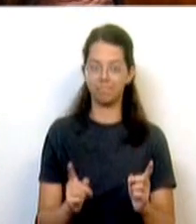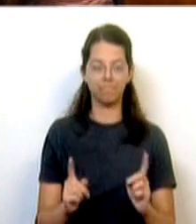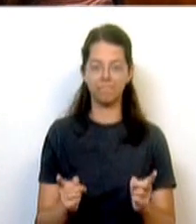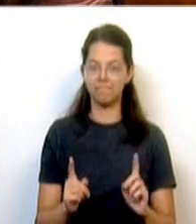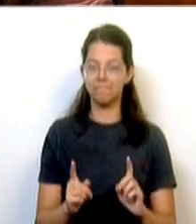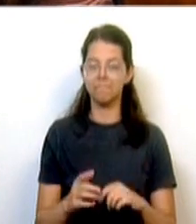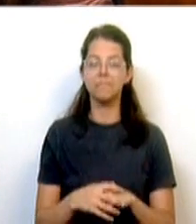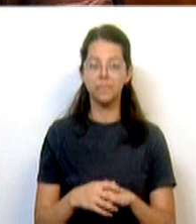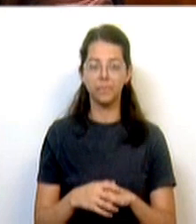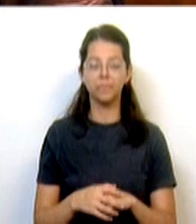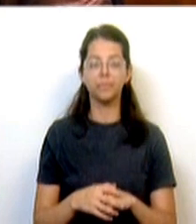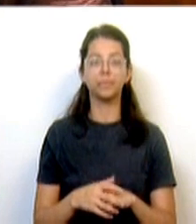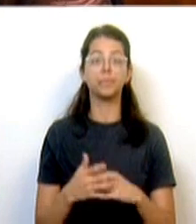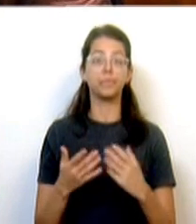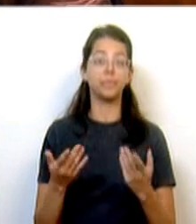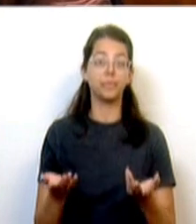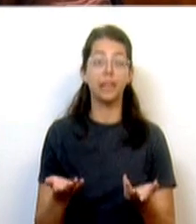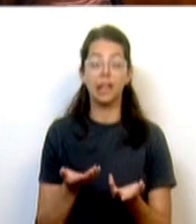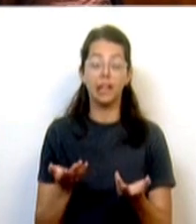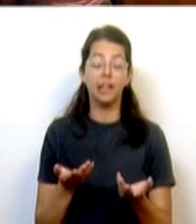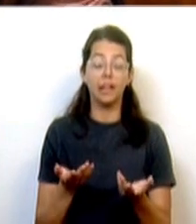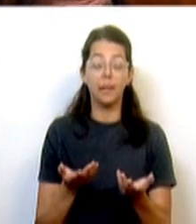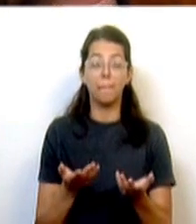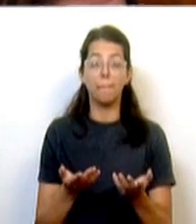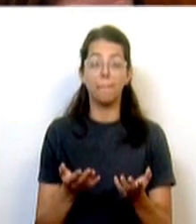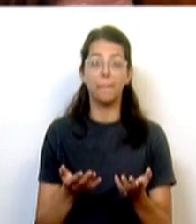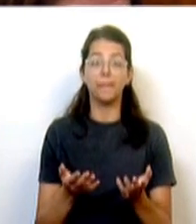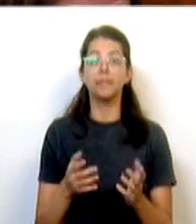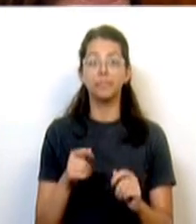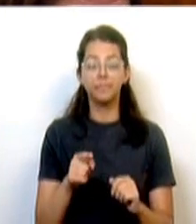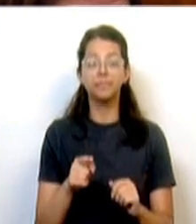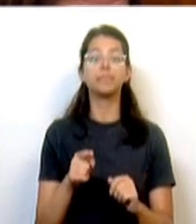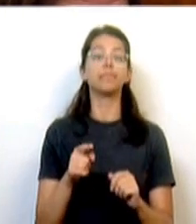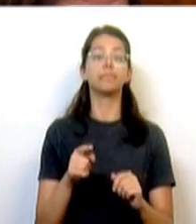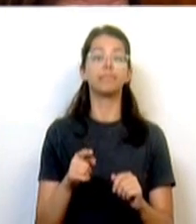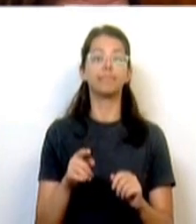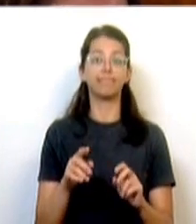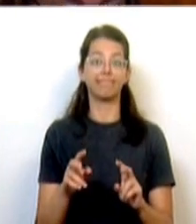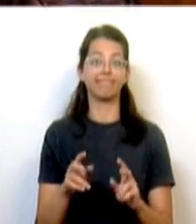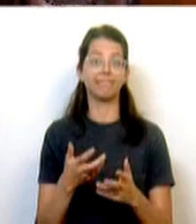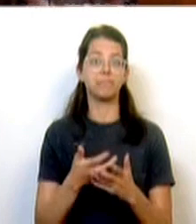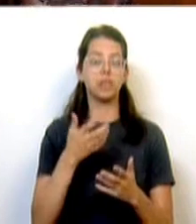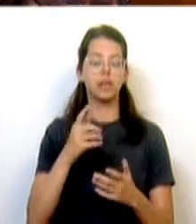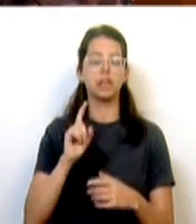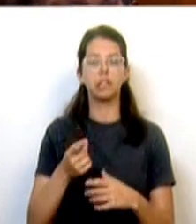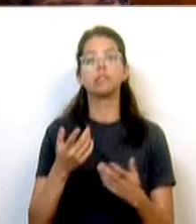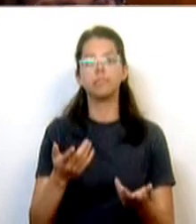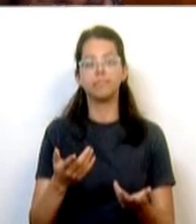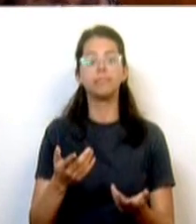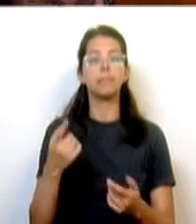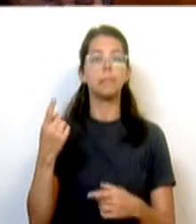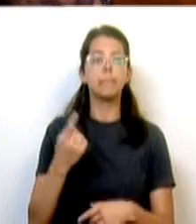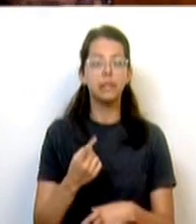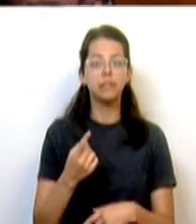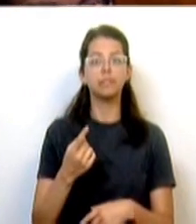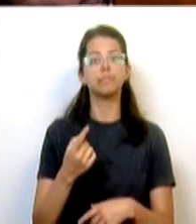Portanto, a questão passa precisamente por reconhecermos que há, como